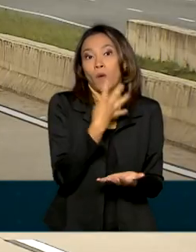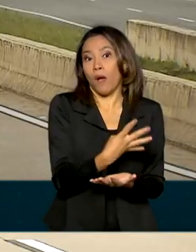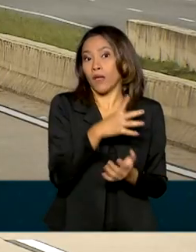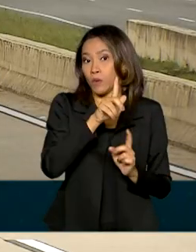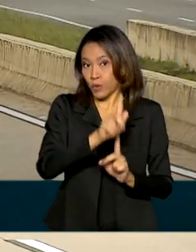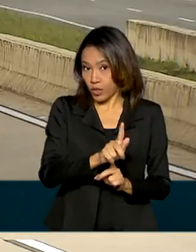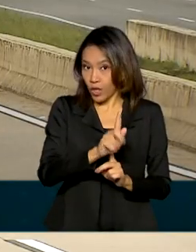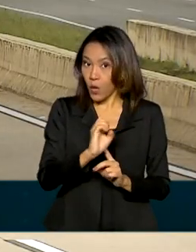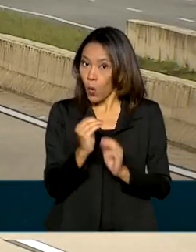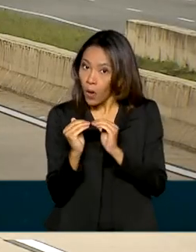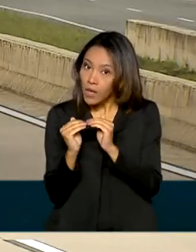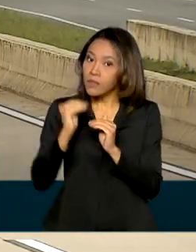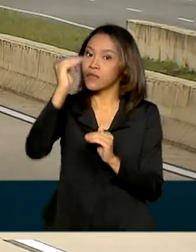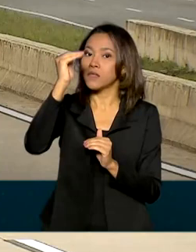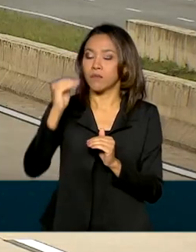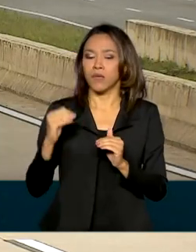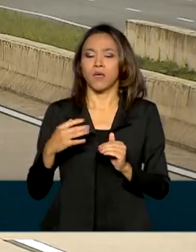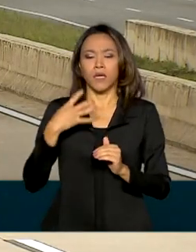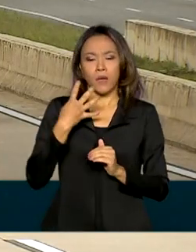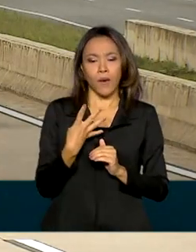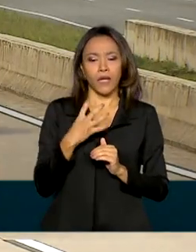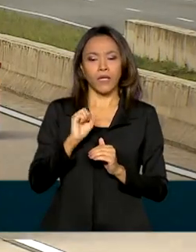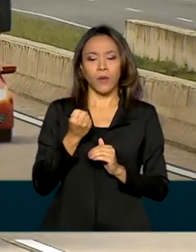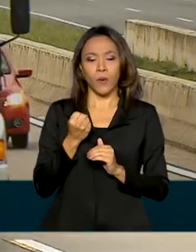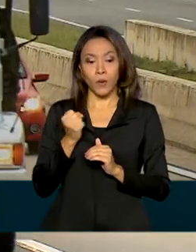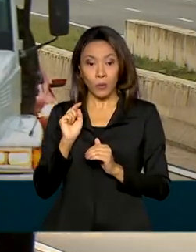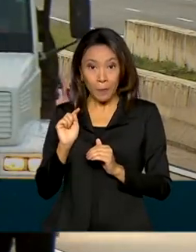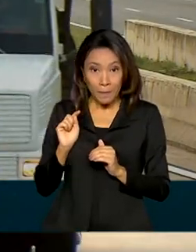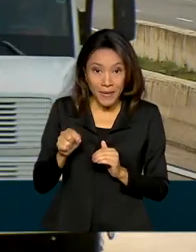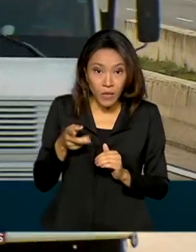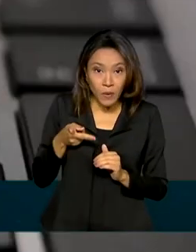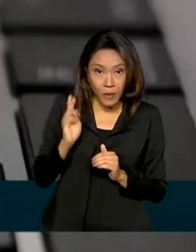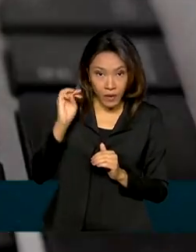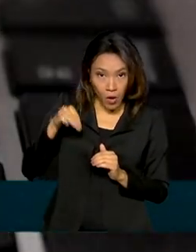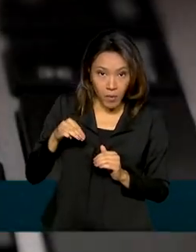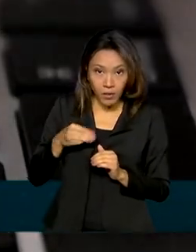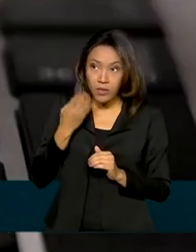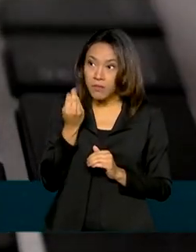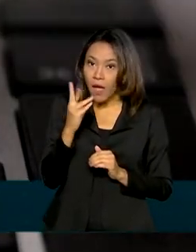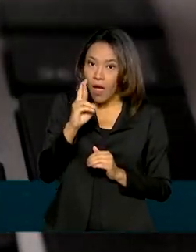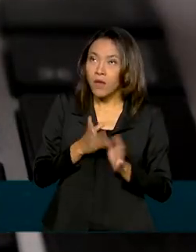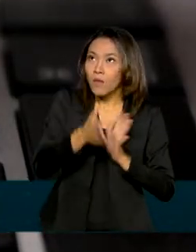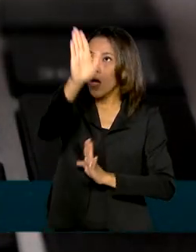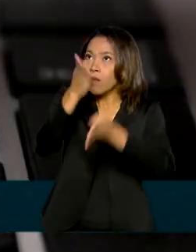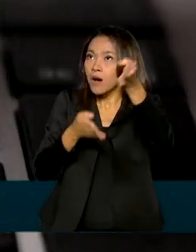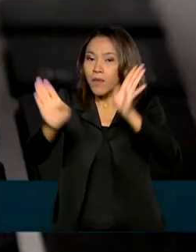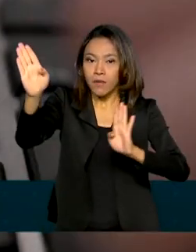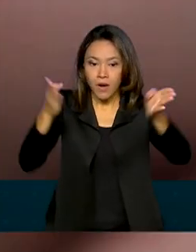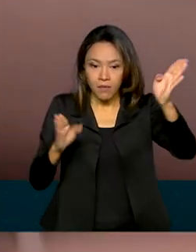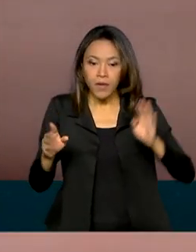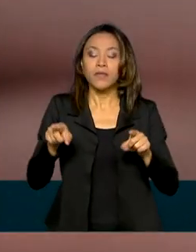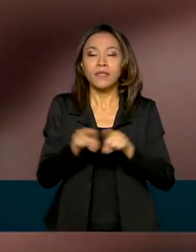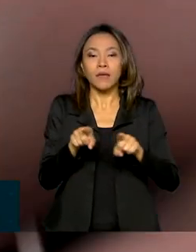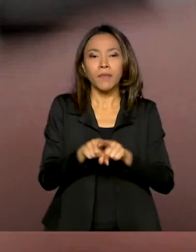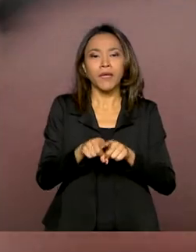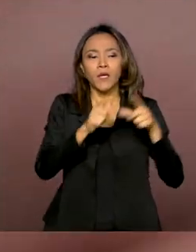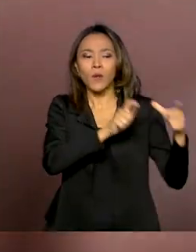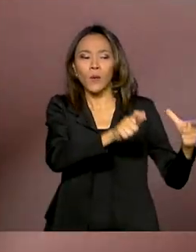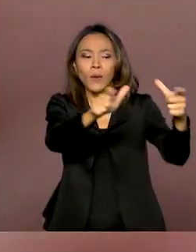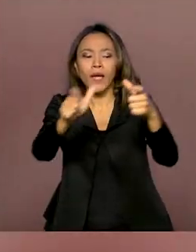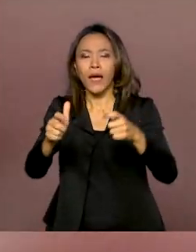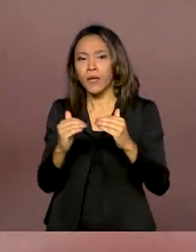em 48 mil quilômetros de rodovias federais, além de localidades com mais de 600